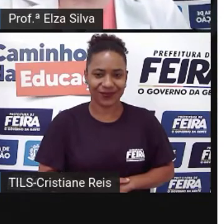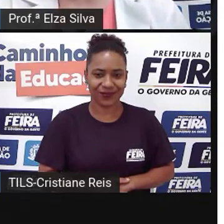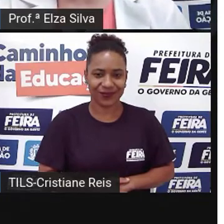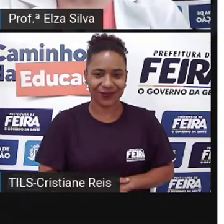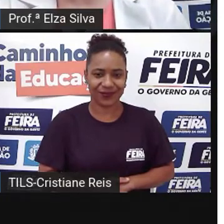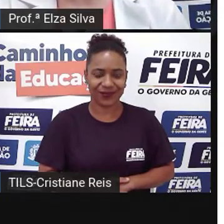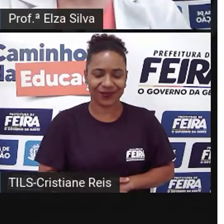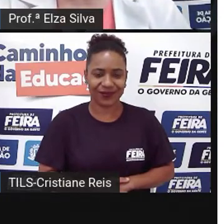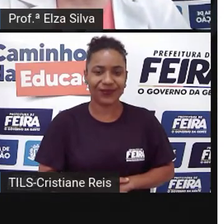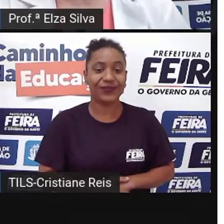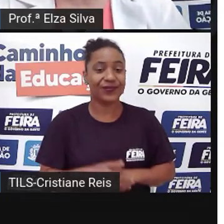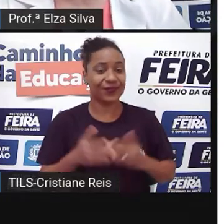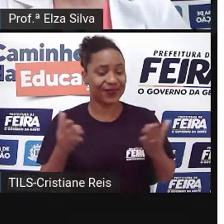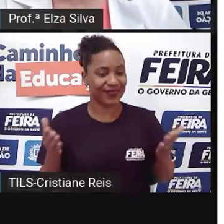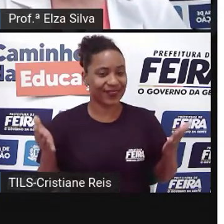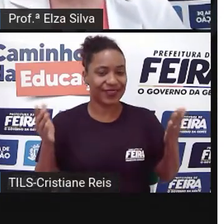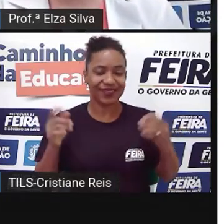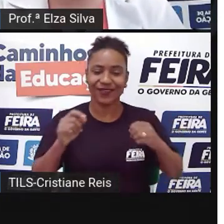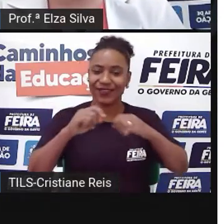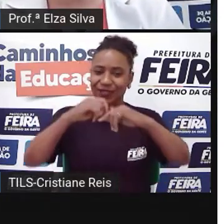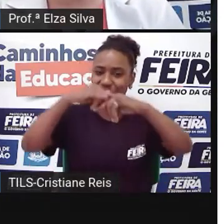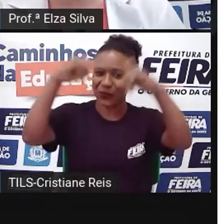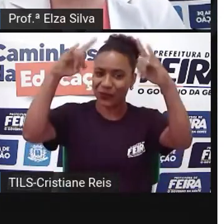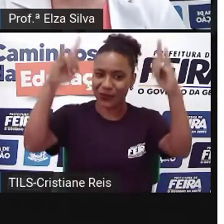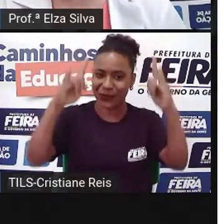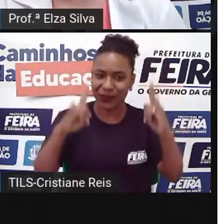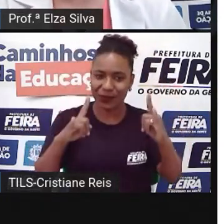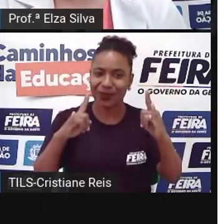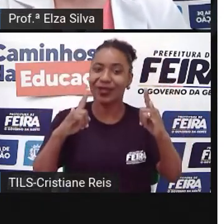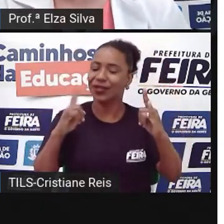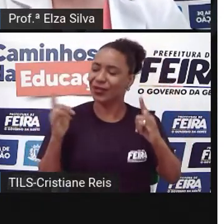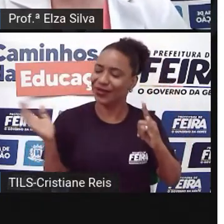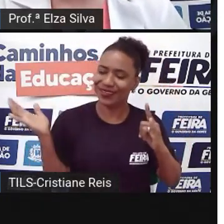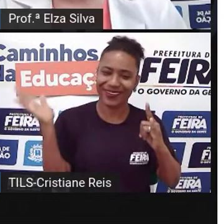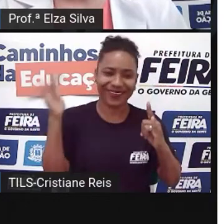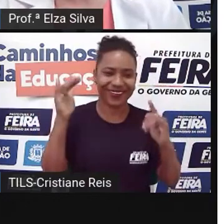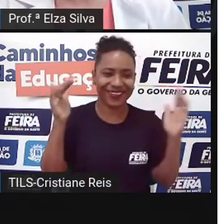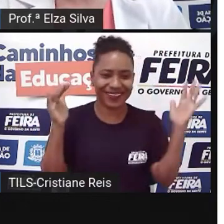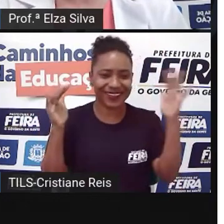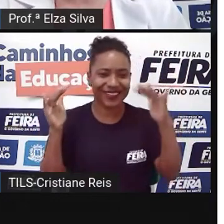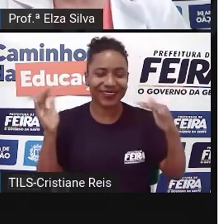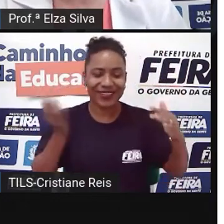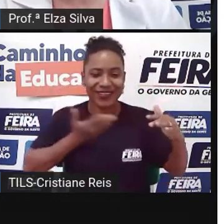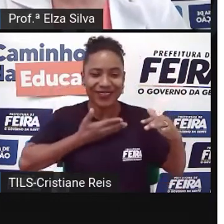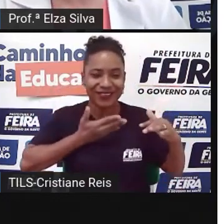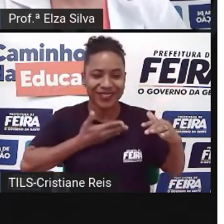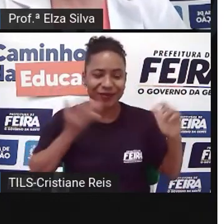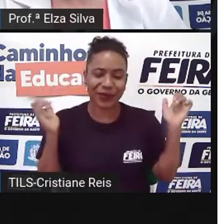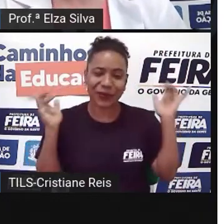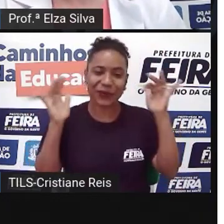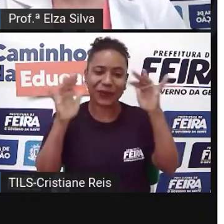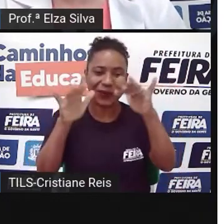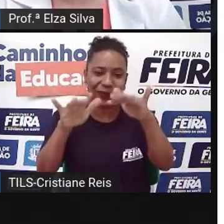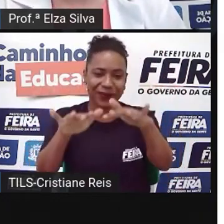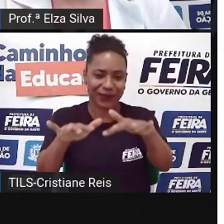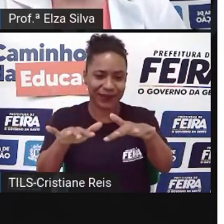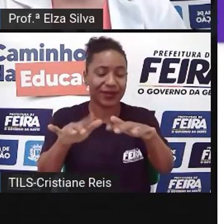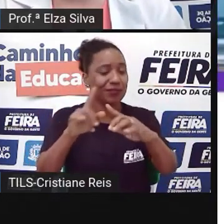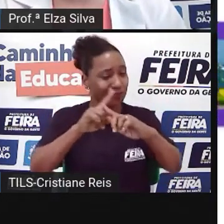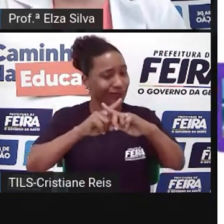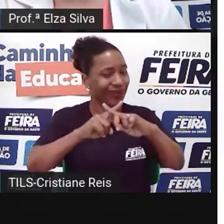vacation camp Então fazer um acampamento de férias Com os amigos Se você escolheu Marque o X